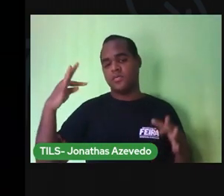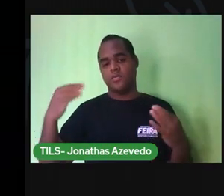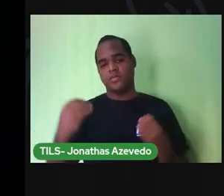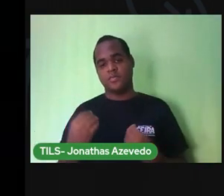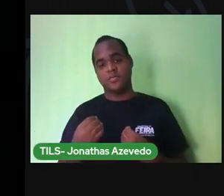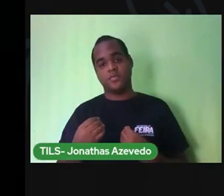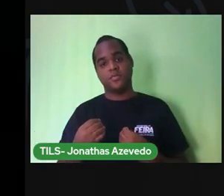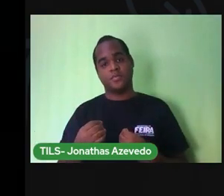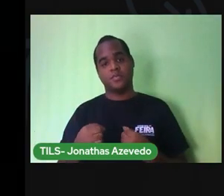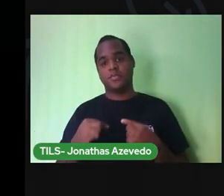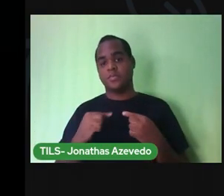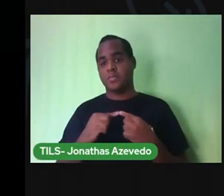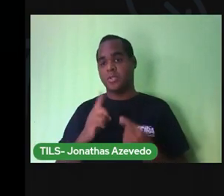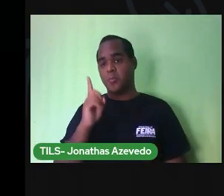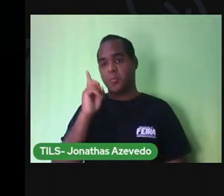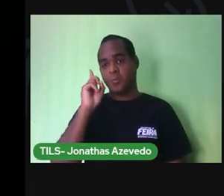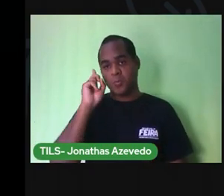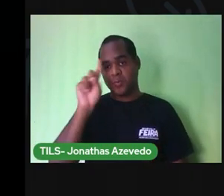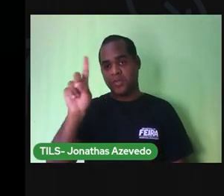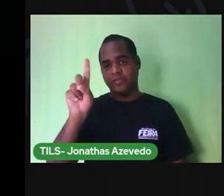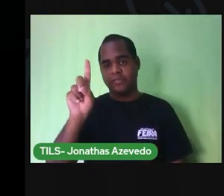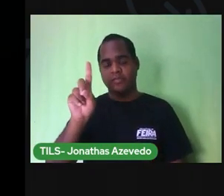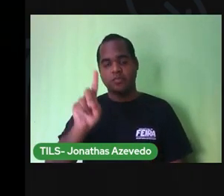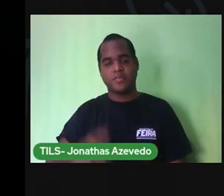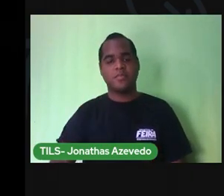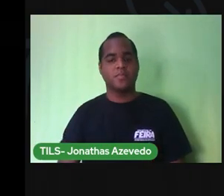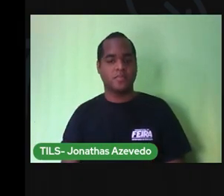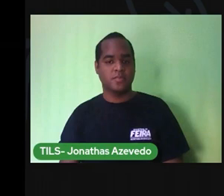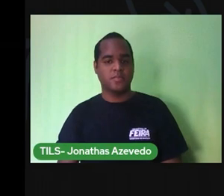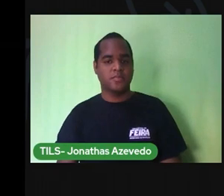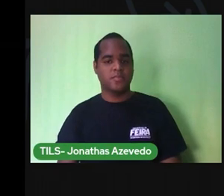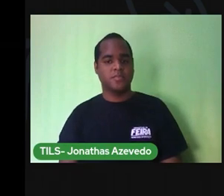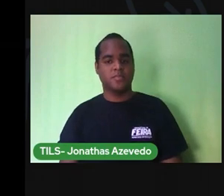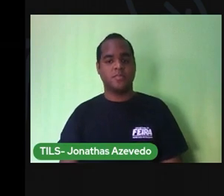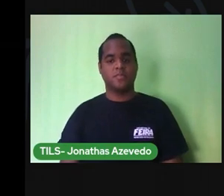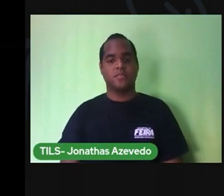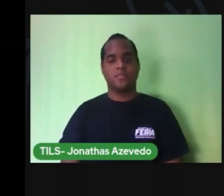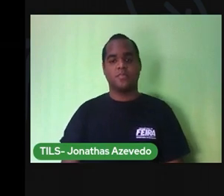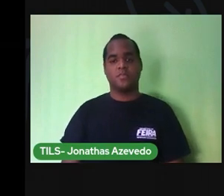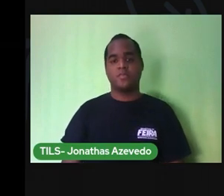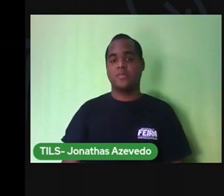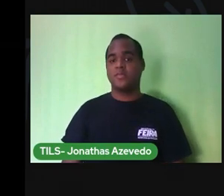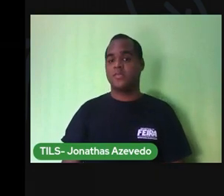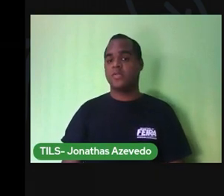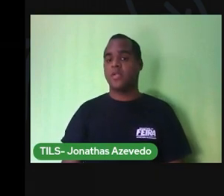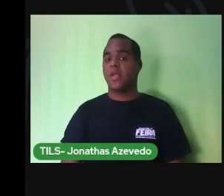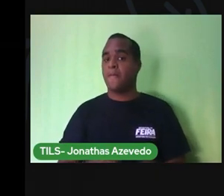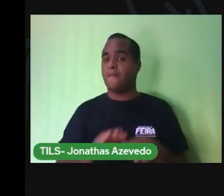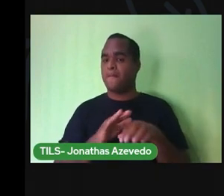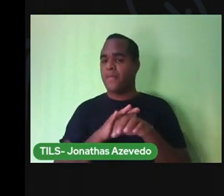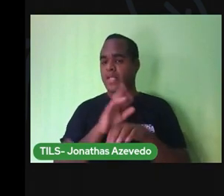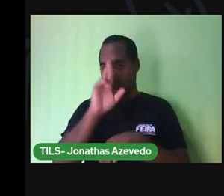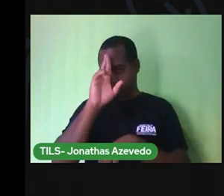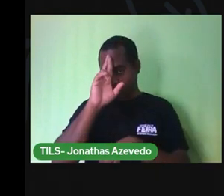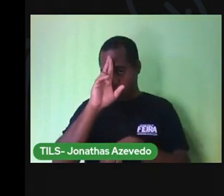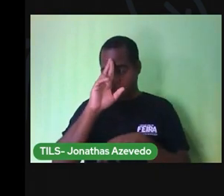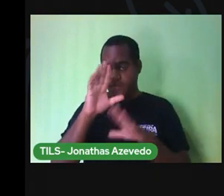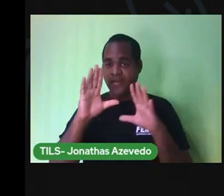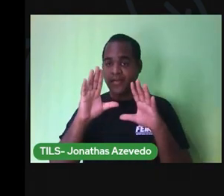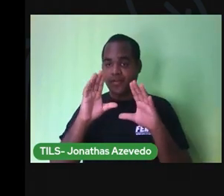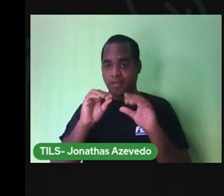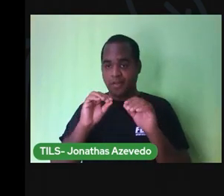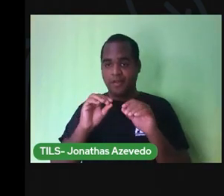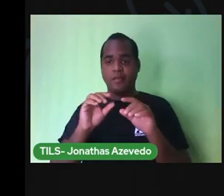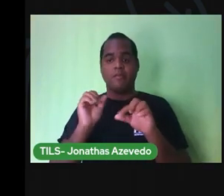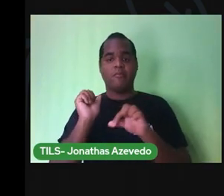é um dia de meia-noite a meia-noite. A terra